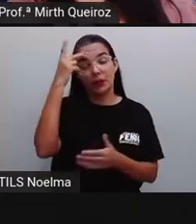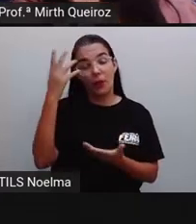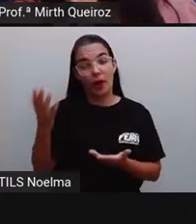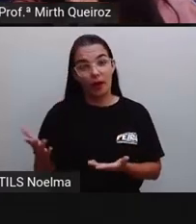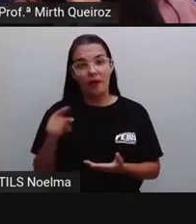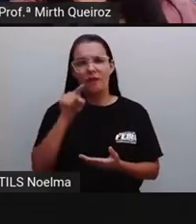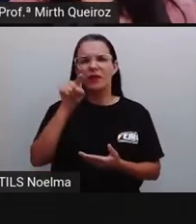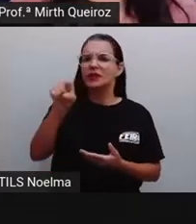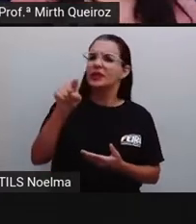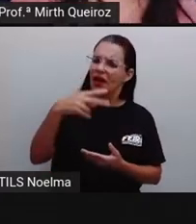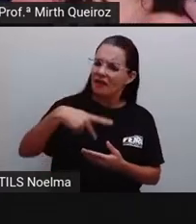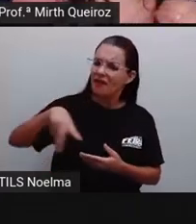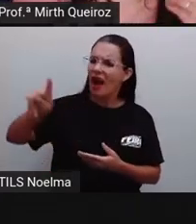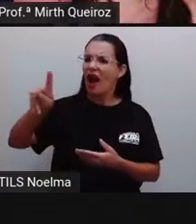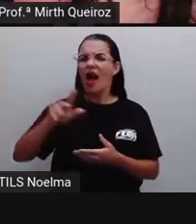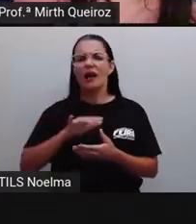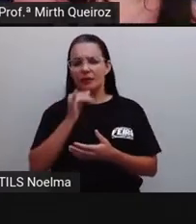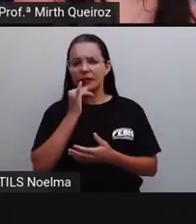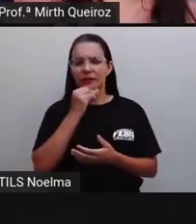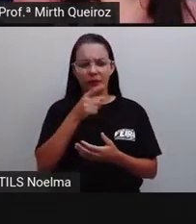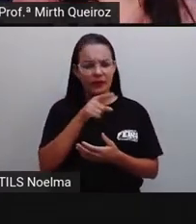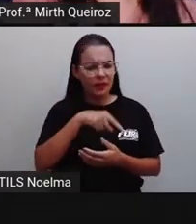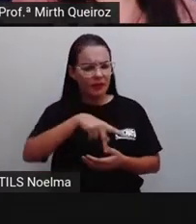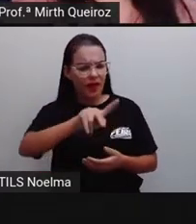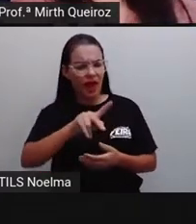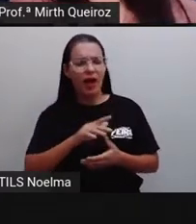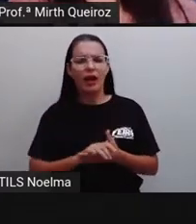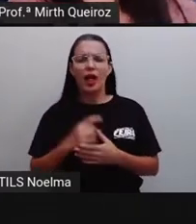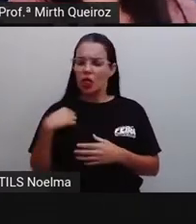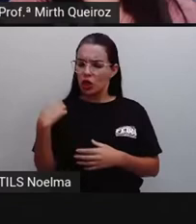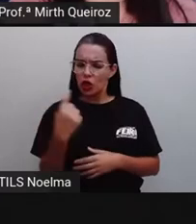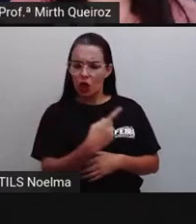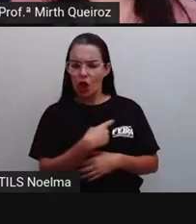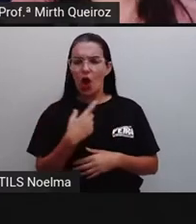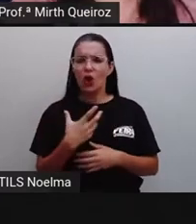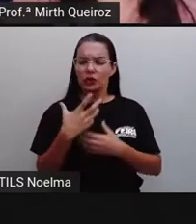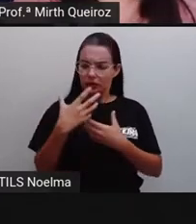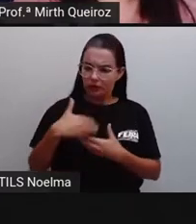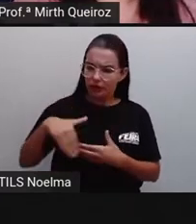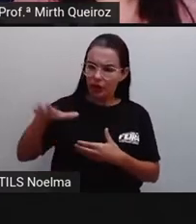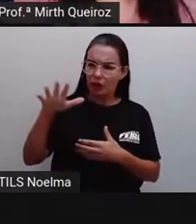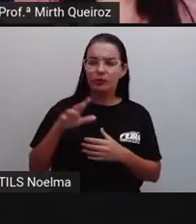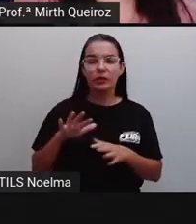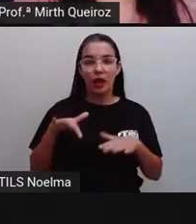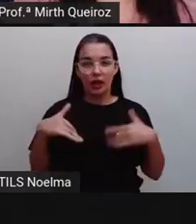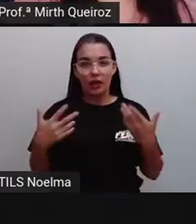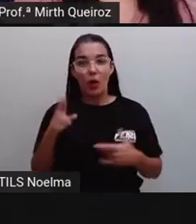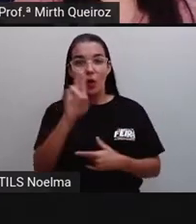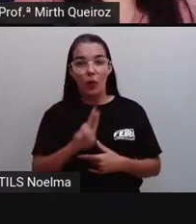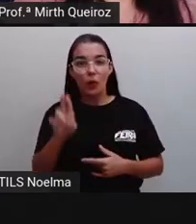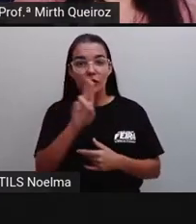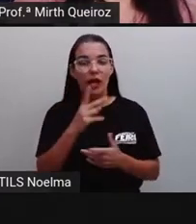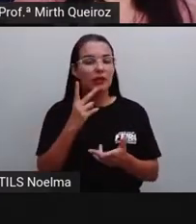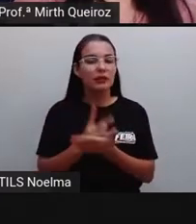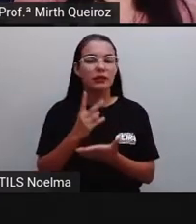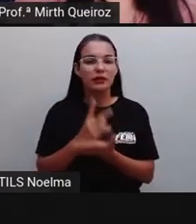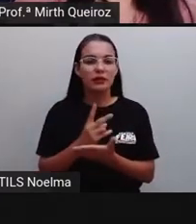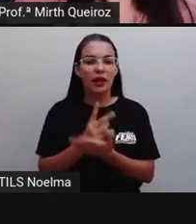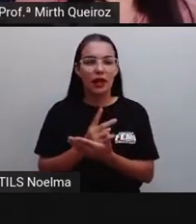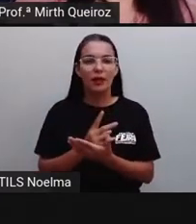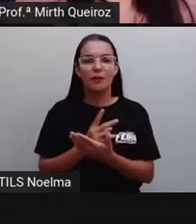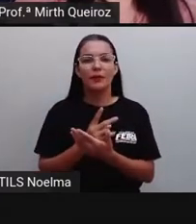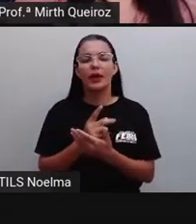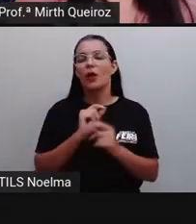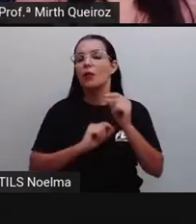Você vai a tal lugar, lembra aquele dia que nós fomos e tal? Então, a gente utiliza aí, para